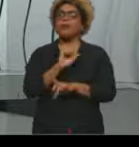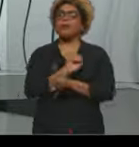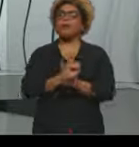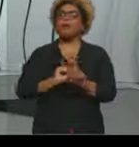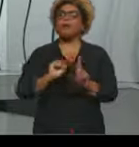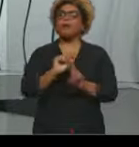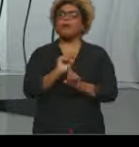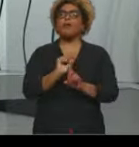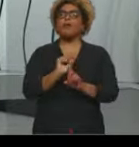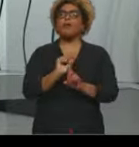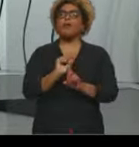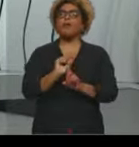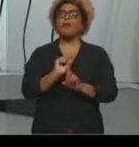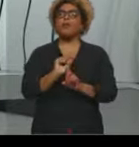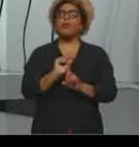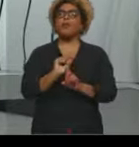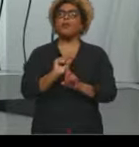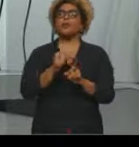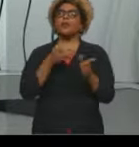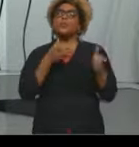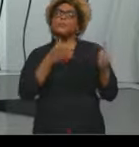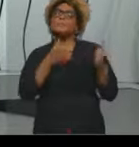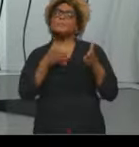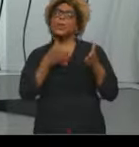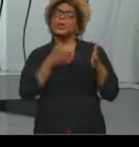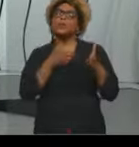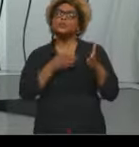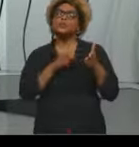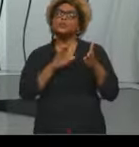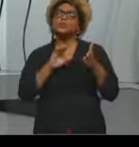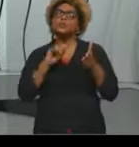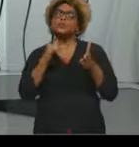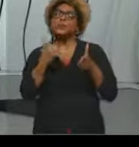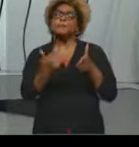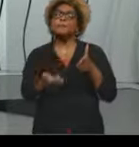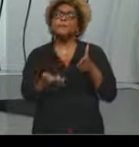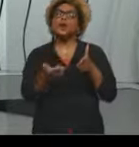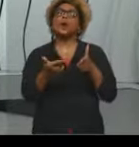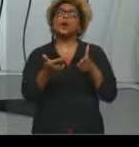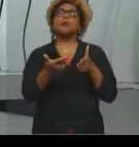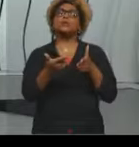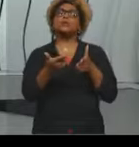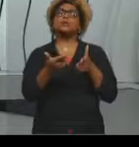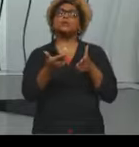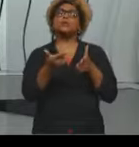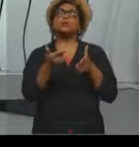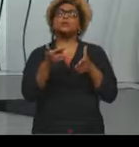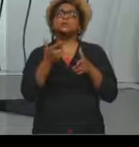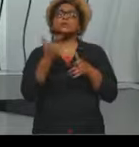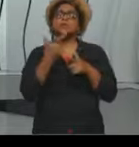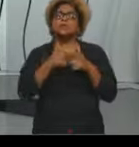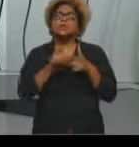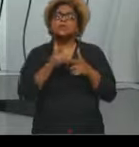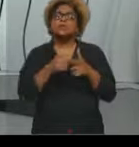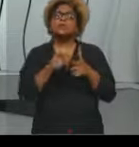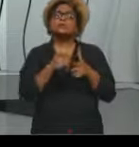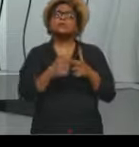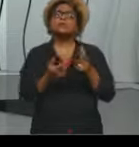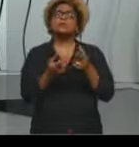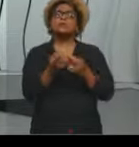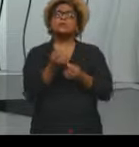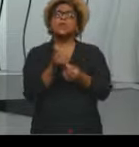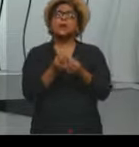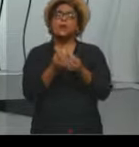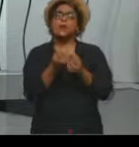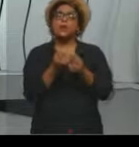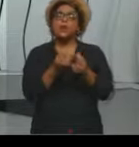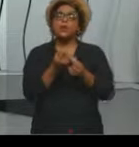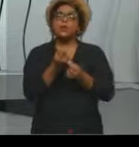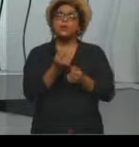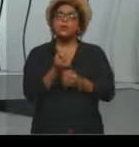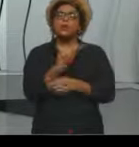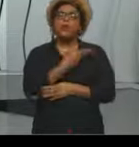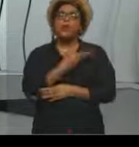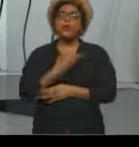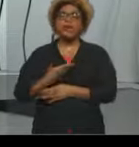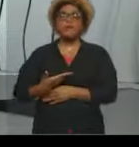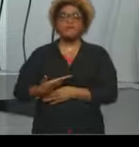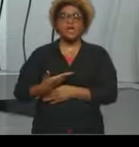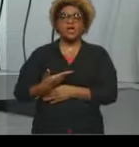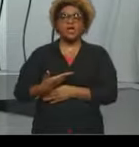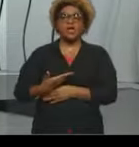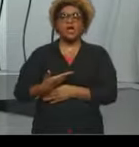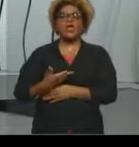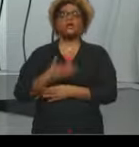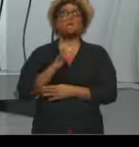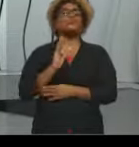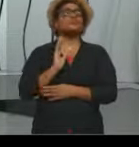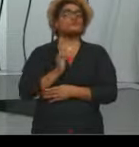quando a gente vai falar do período pós-crise econômica de 1929, por exemplo, a gente pegar o governo do Franklin Roosevelt, nós já até tivemos